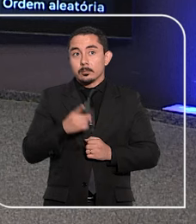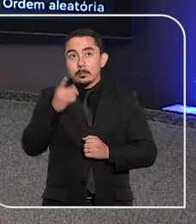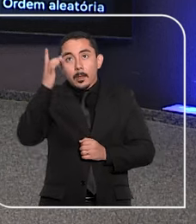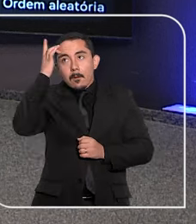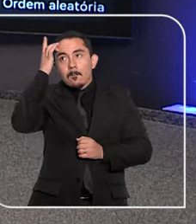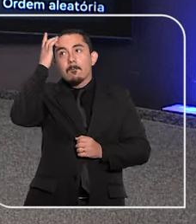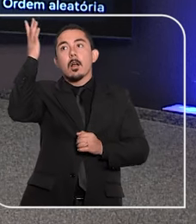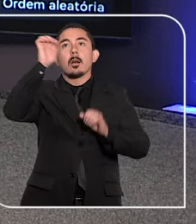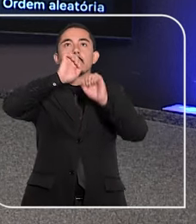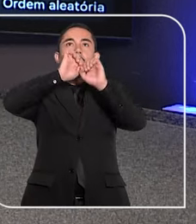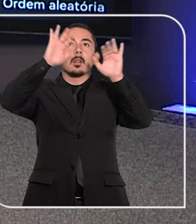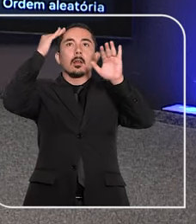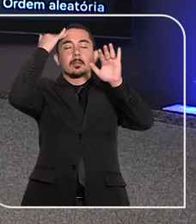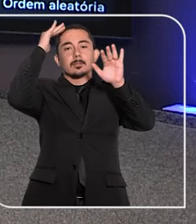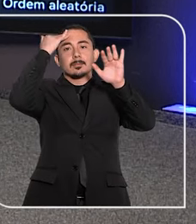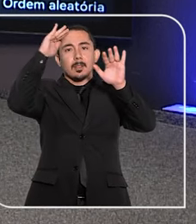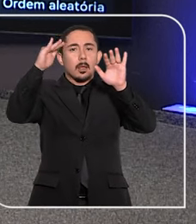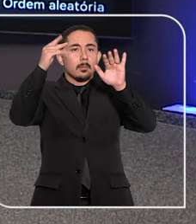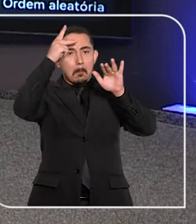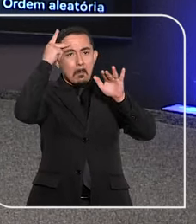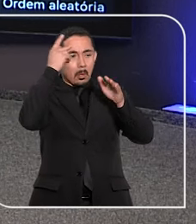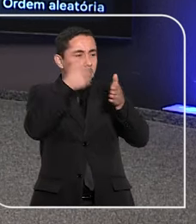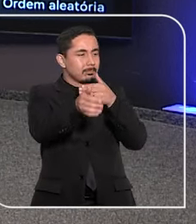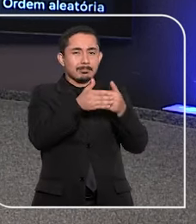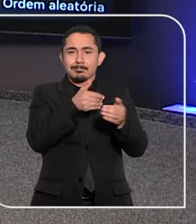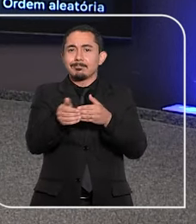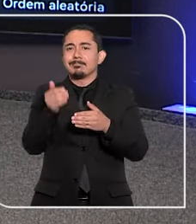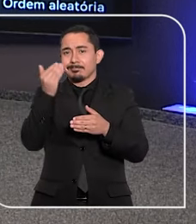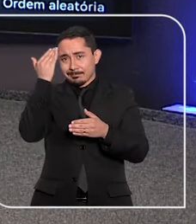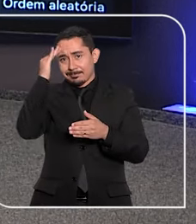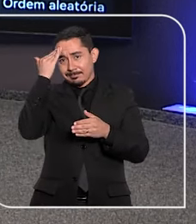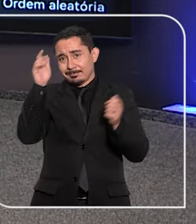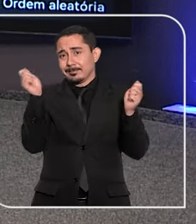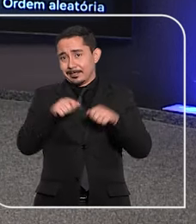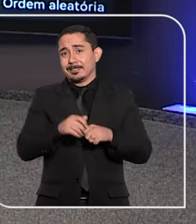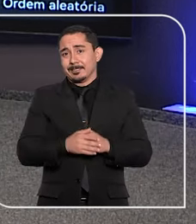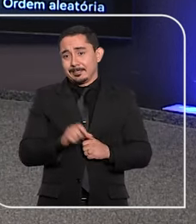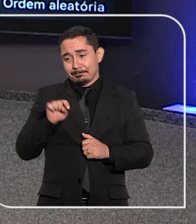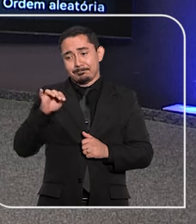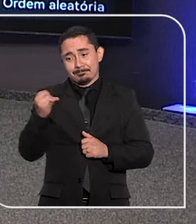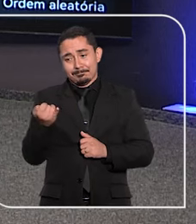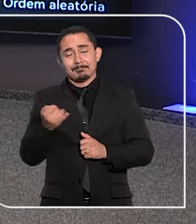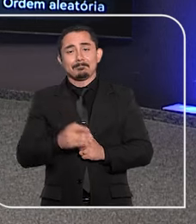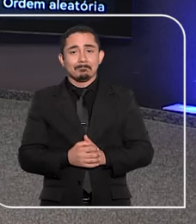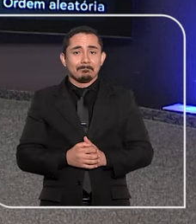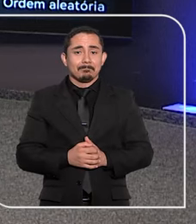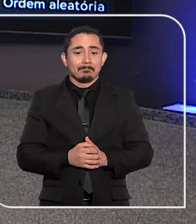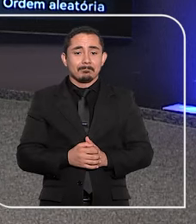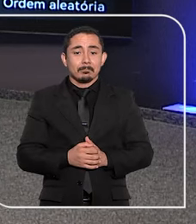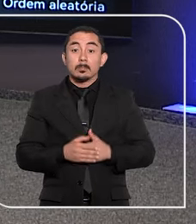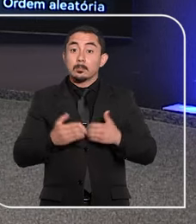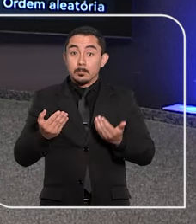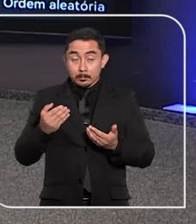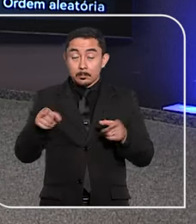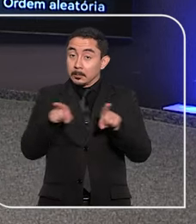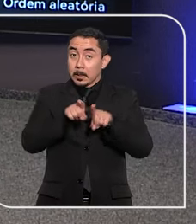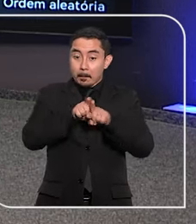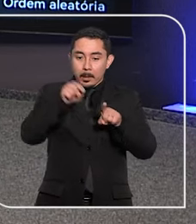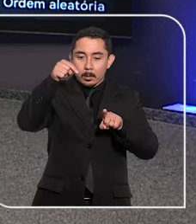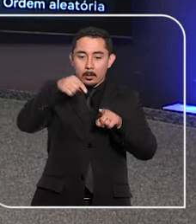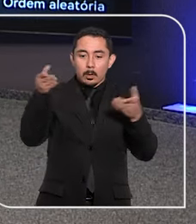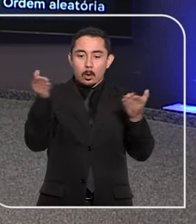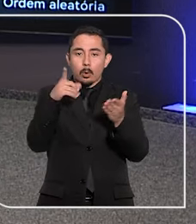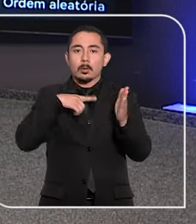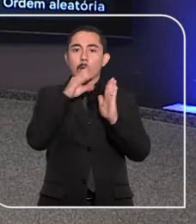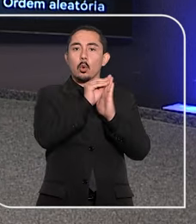buscando facilitar o entendimento de qualquer pessoa sobre o trâmite processual no STJ. Inclusive, estamos